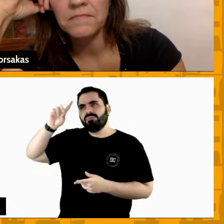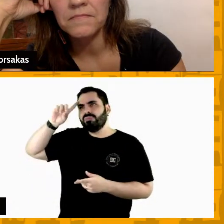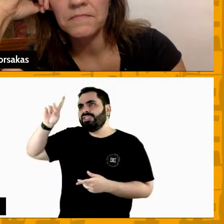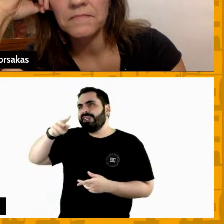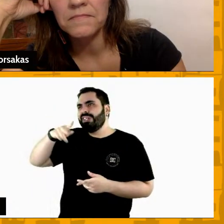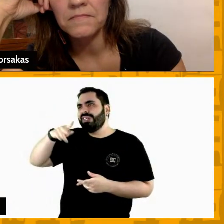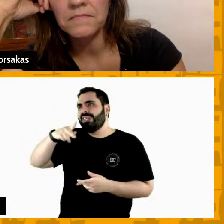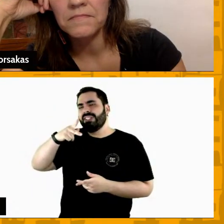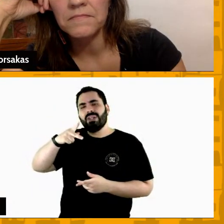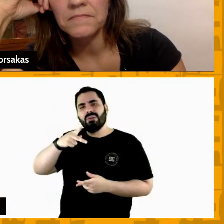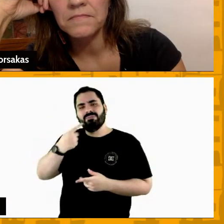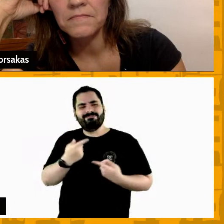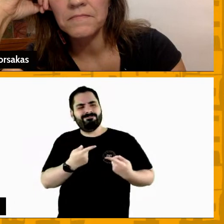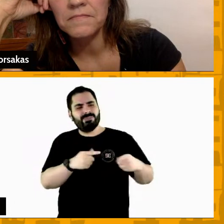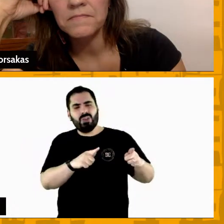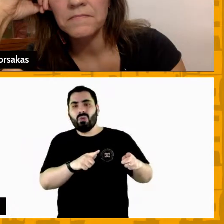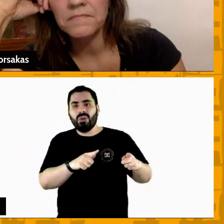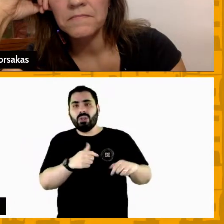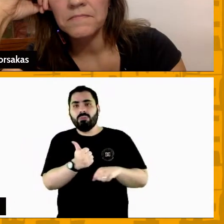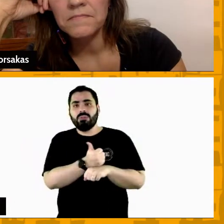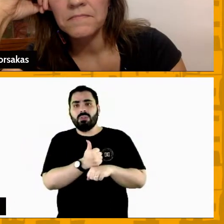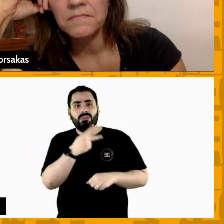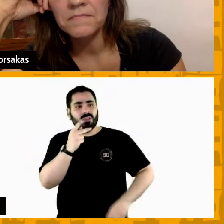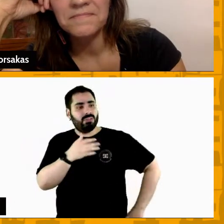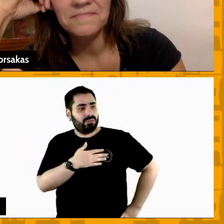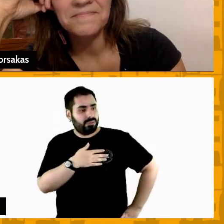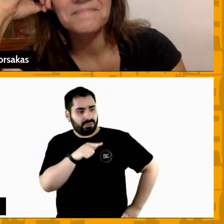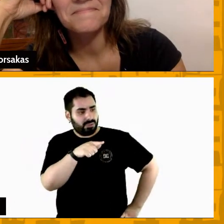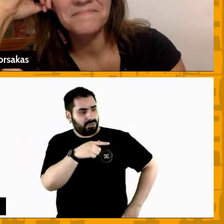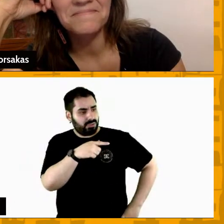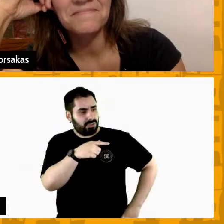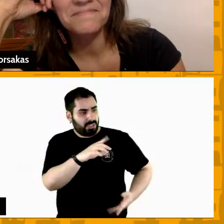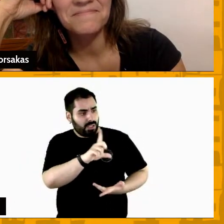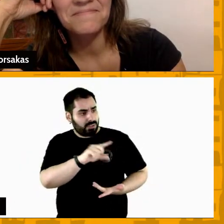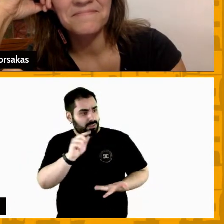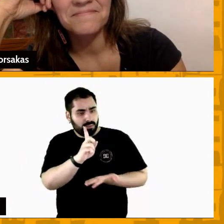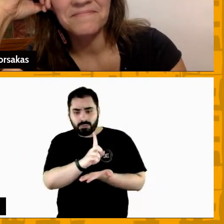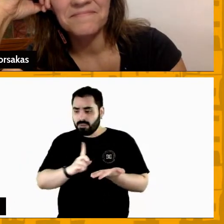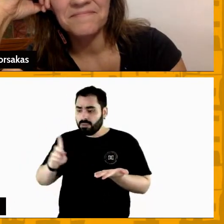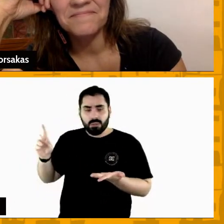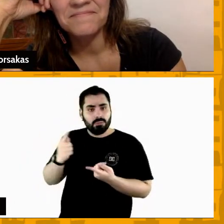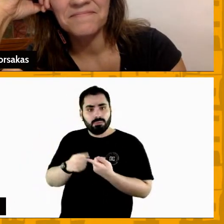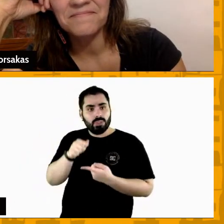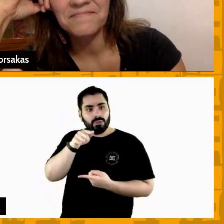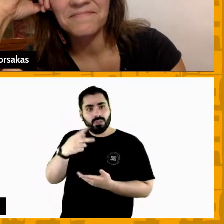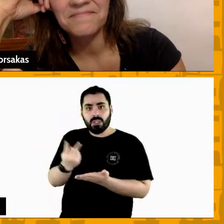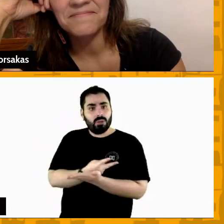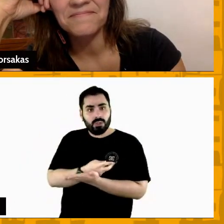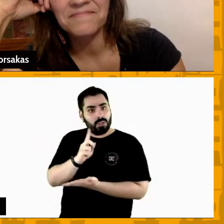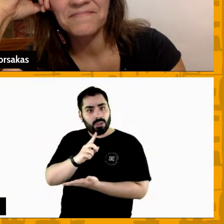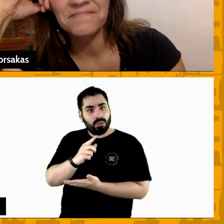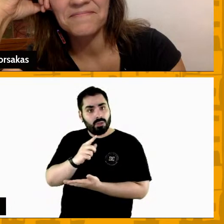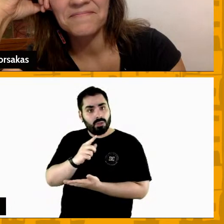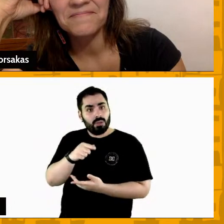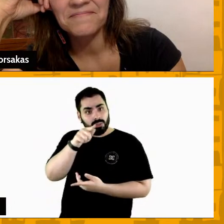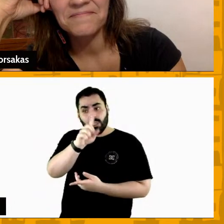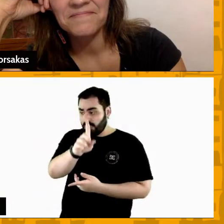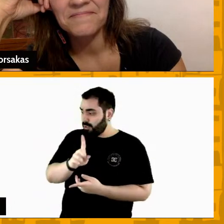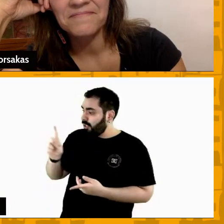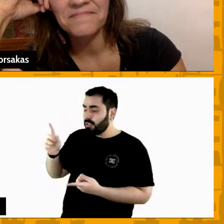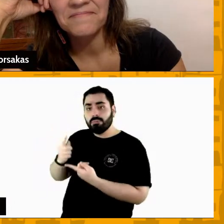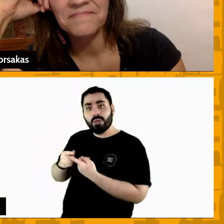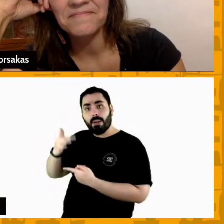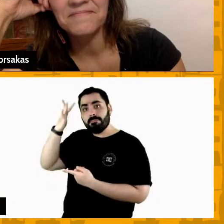falou nossa eu errei e saí eu falei você não está saindo porque você errou você está saindo porque amanhã nós temos outro jogo e eu preciso de você